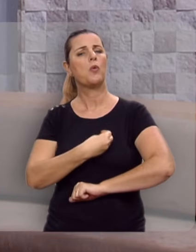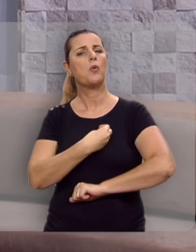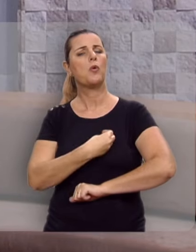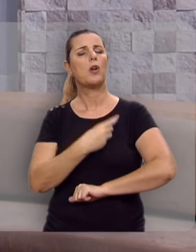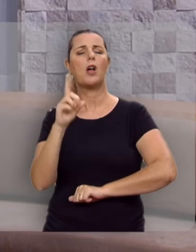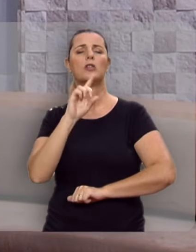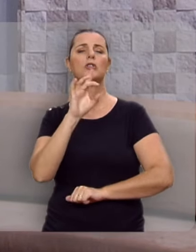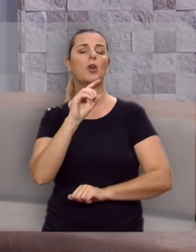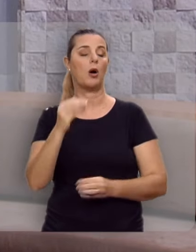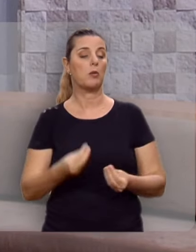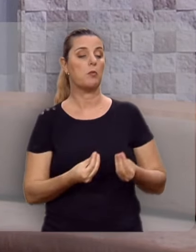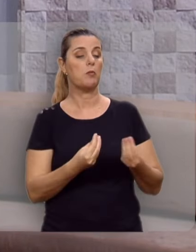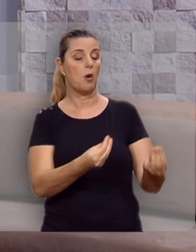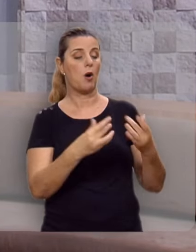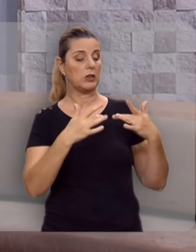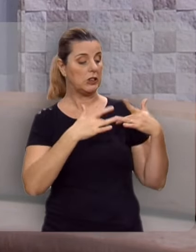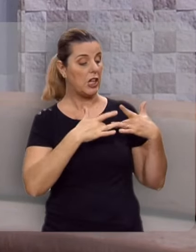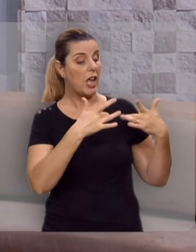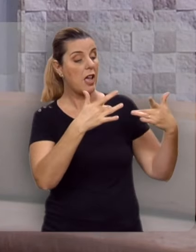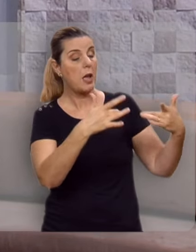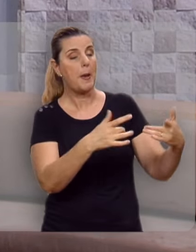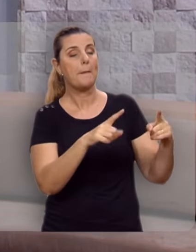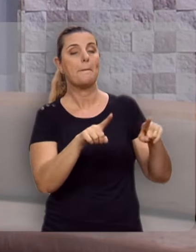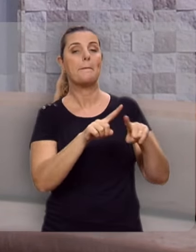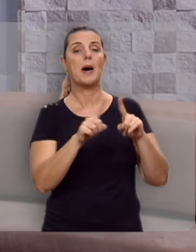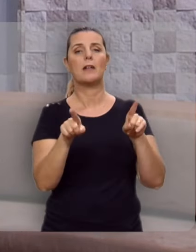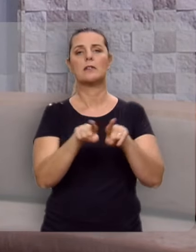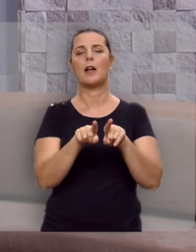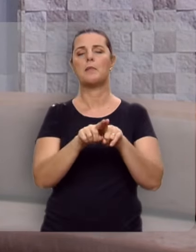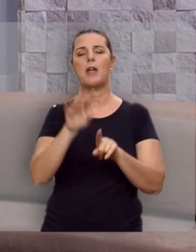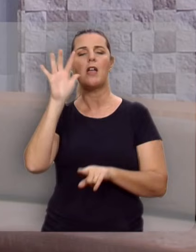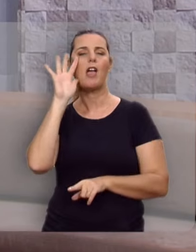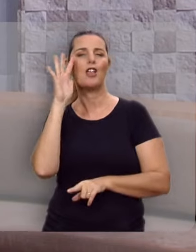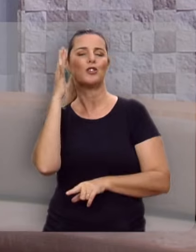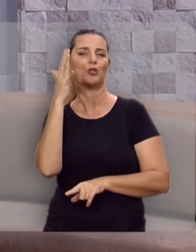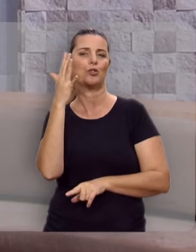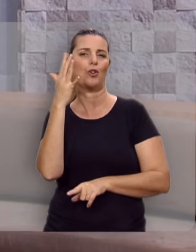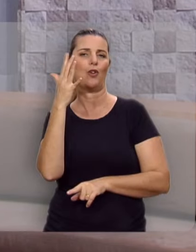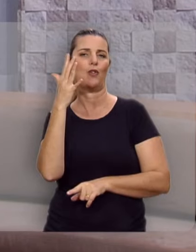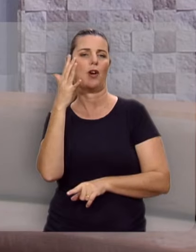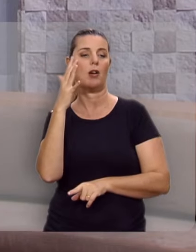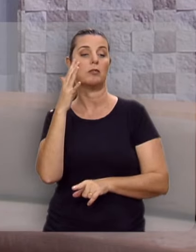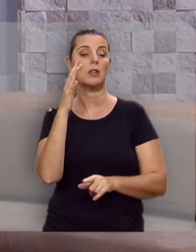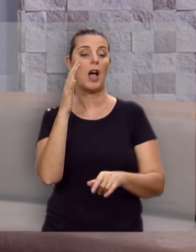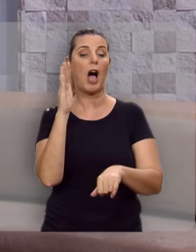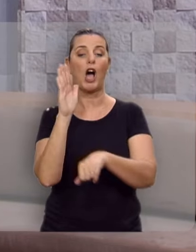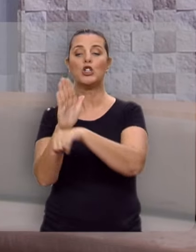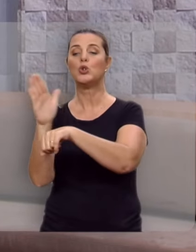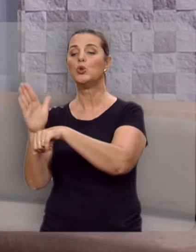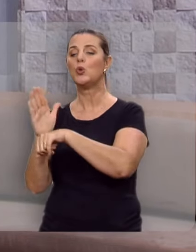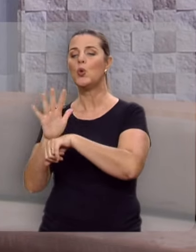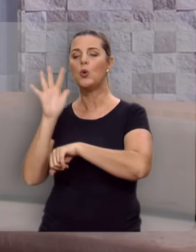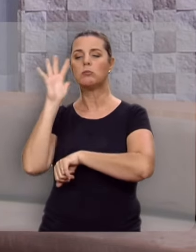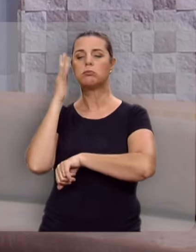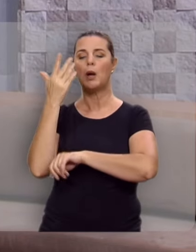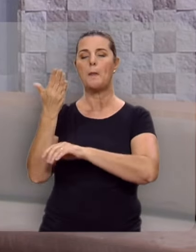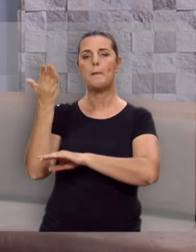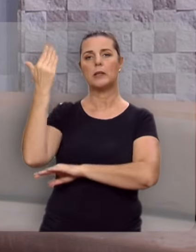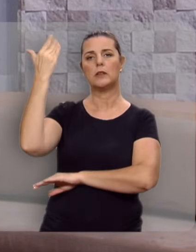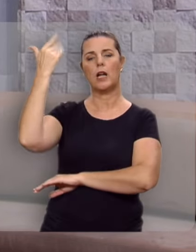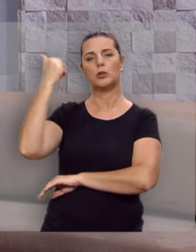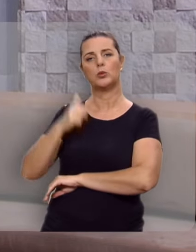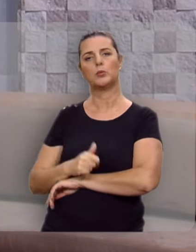não apenas quando ele demonstra a generosidade, mas também quando ele resolve resolver as pendências do seu